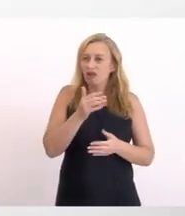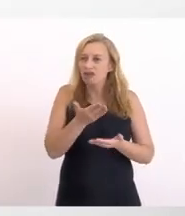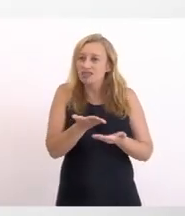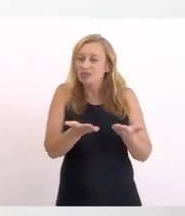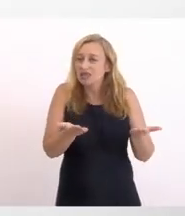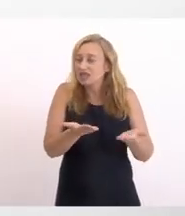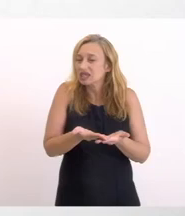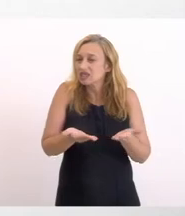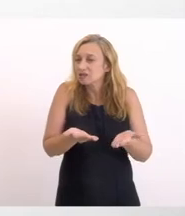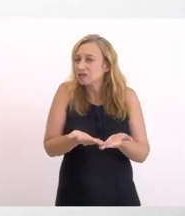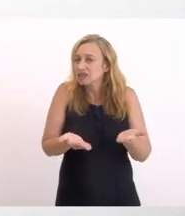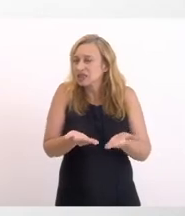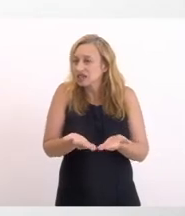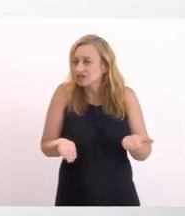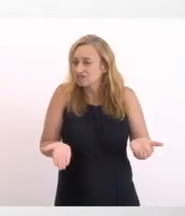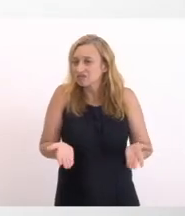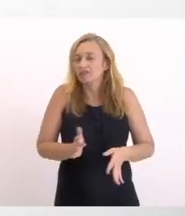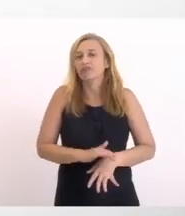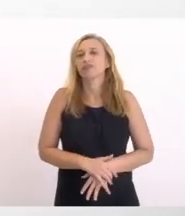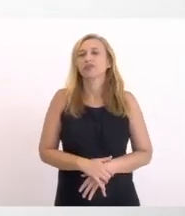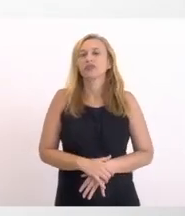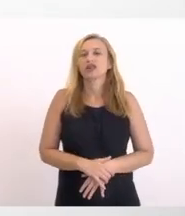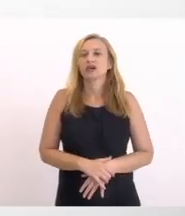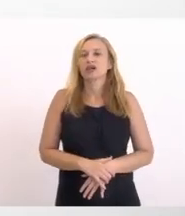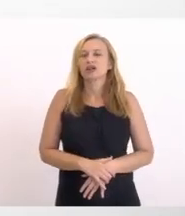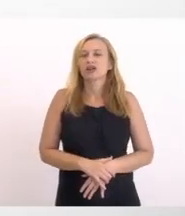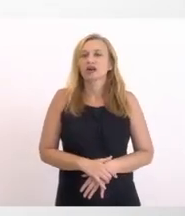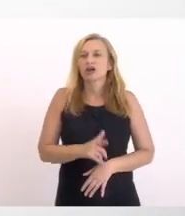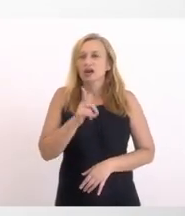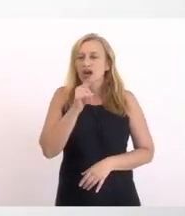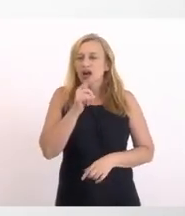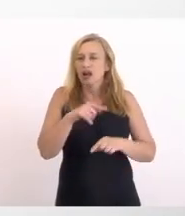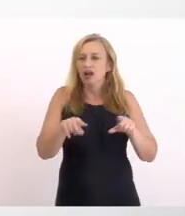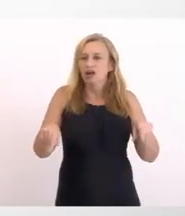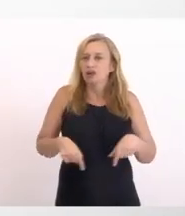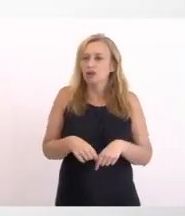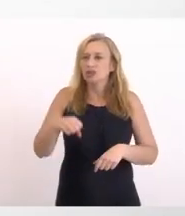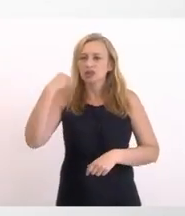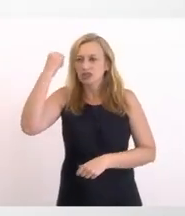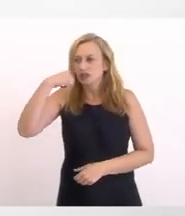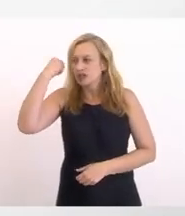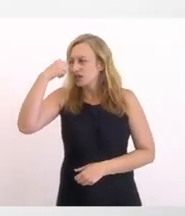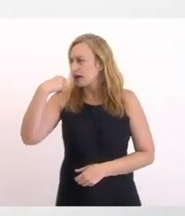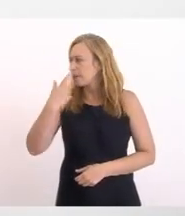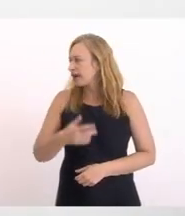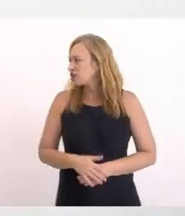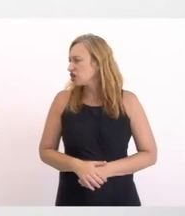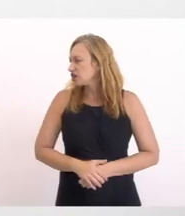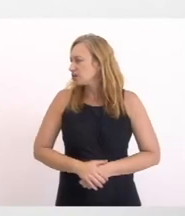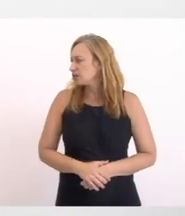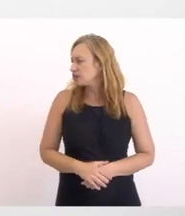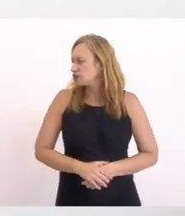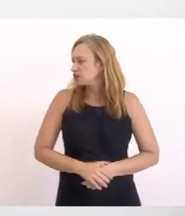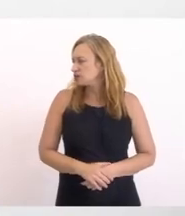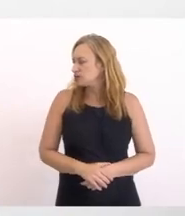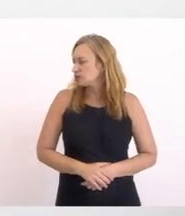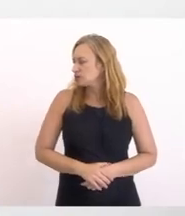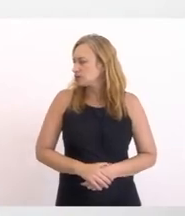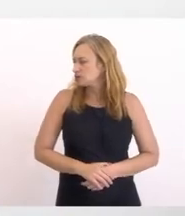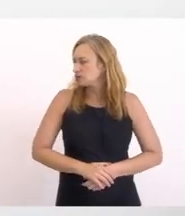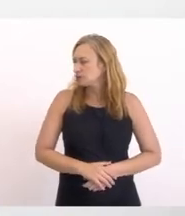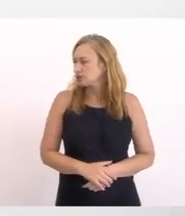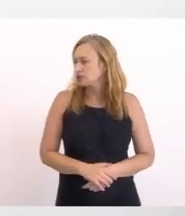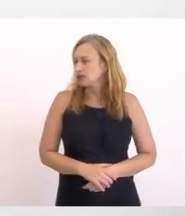deteriorando Vai se ultrofizando A Lagoa de Sacuarema Como quase todas As lagoas do Estado Elas operaram